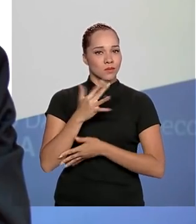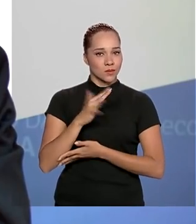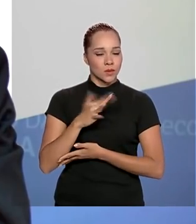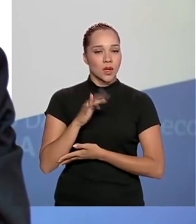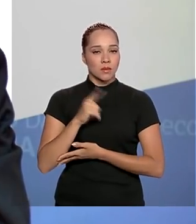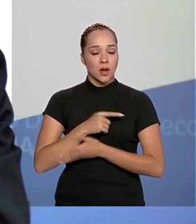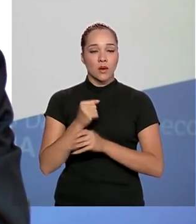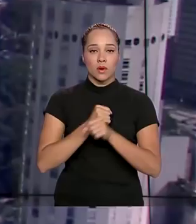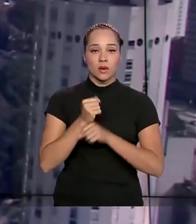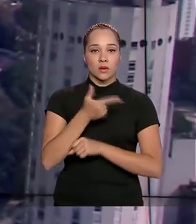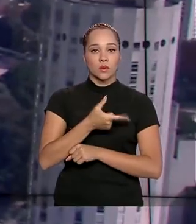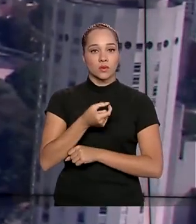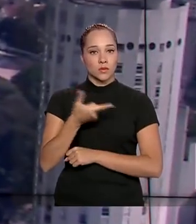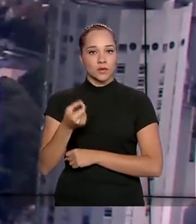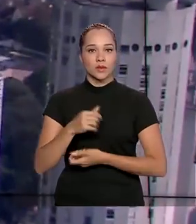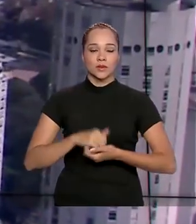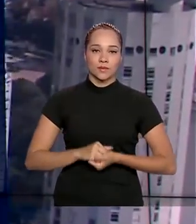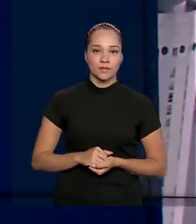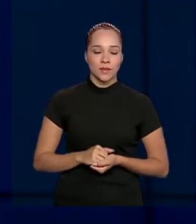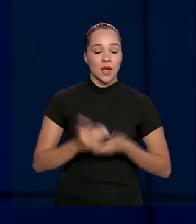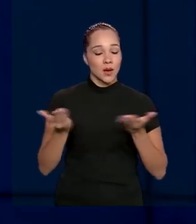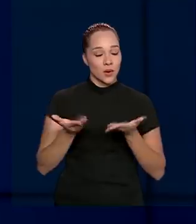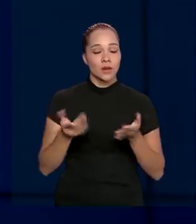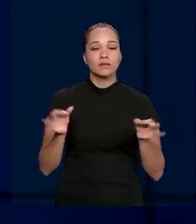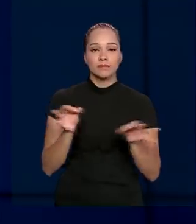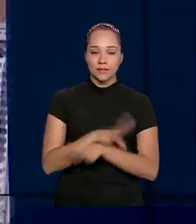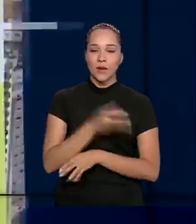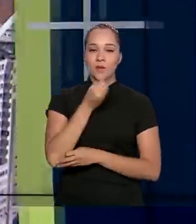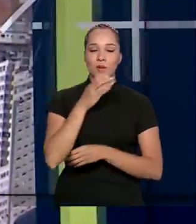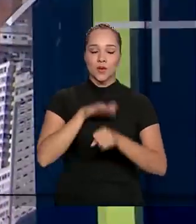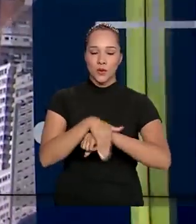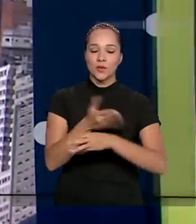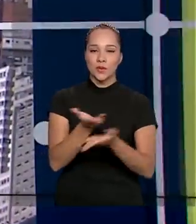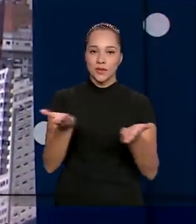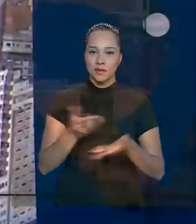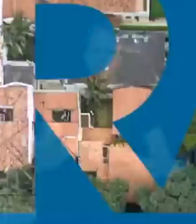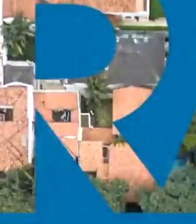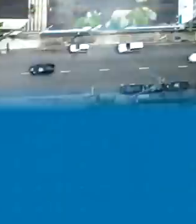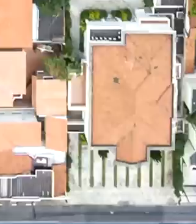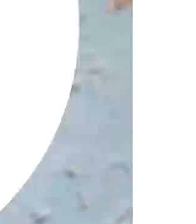A gente fica por aqui. Uma boa noite para você.